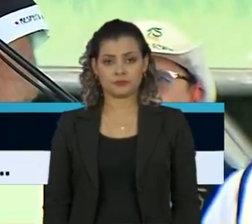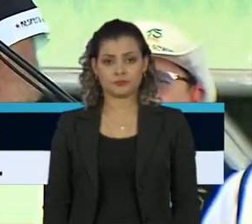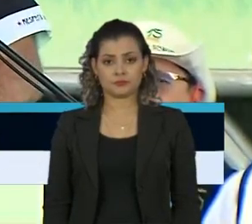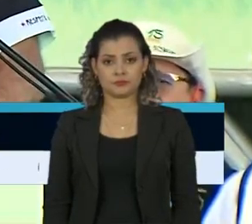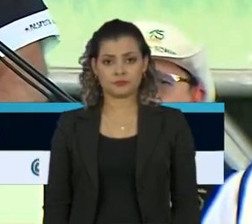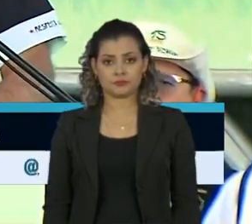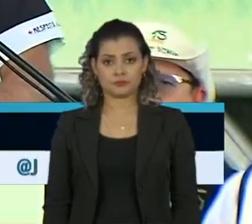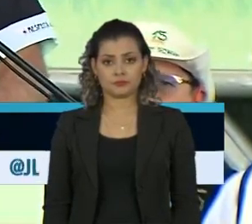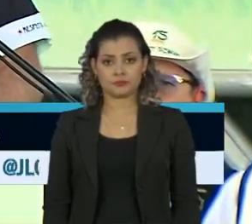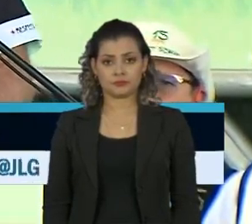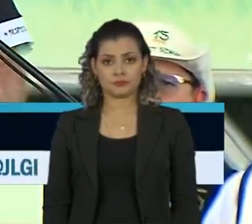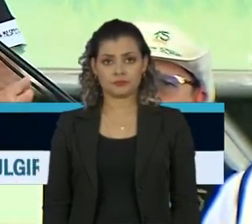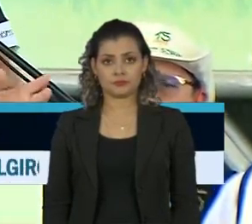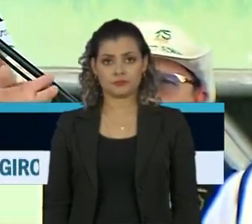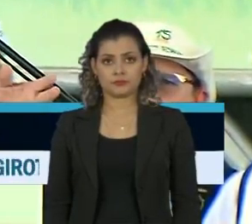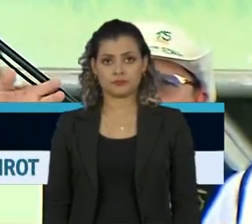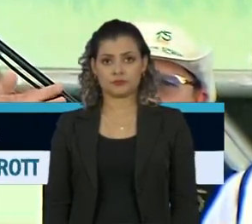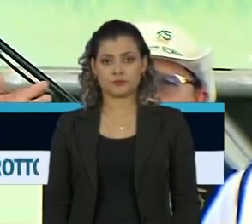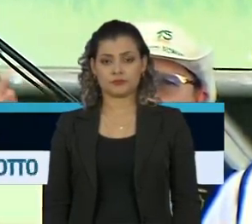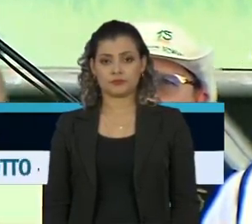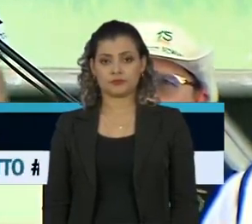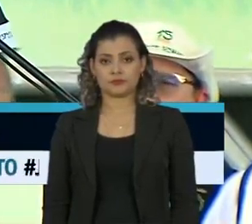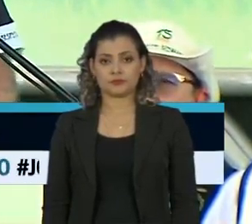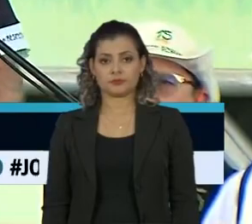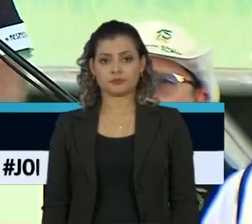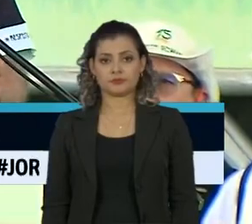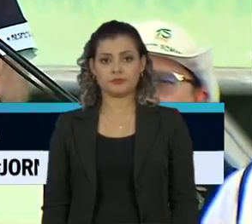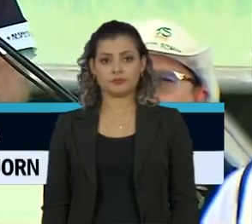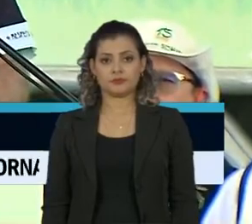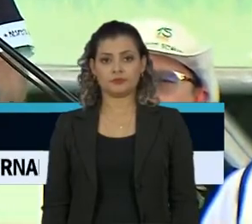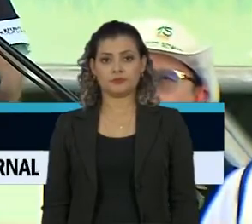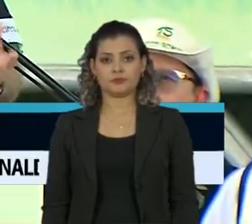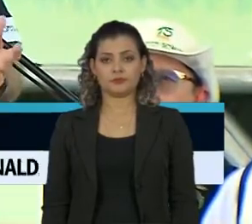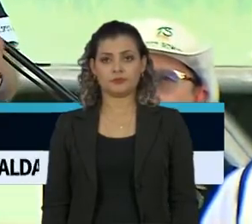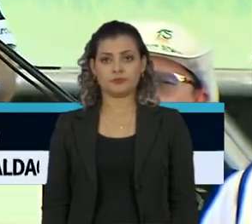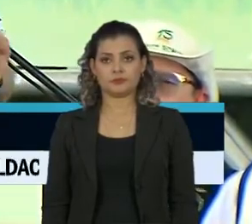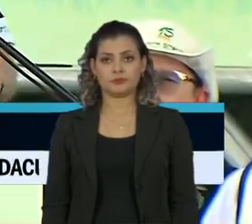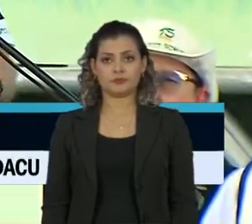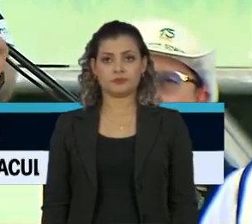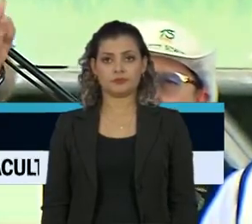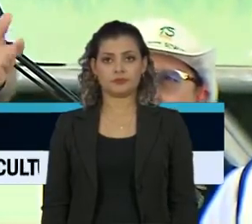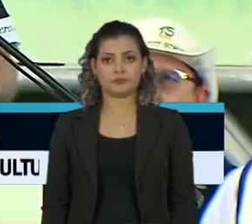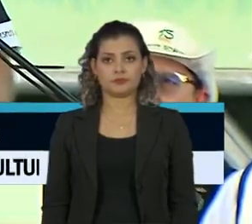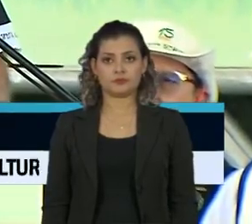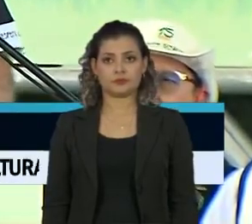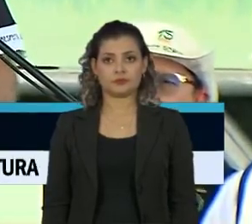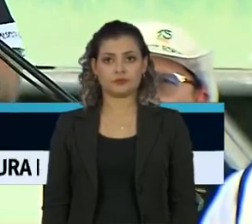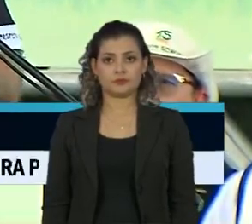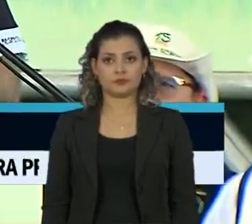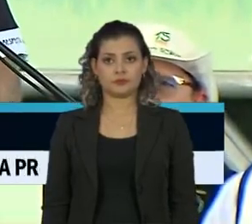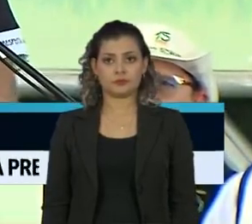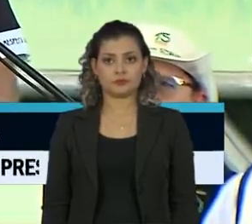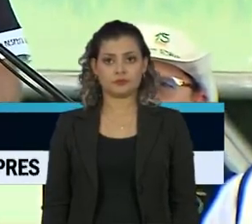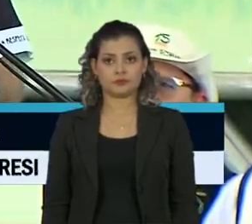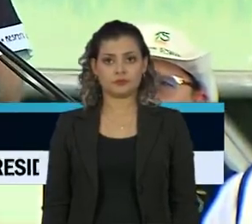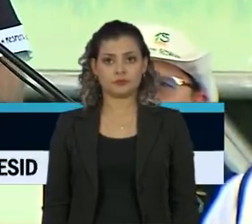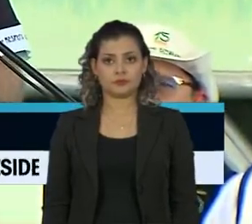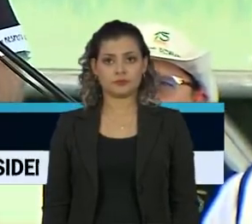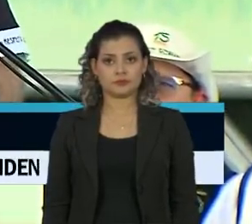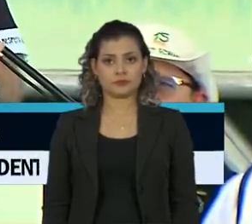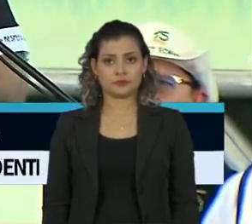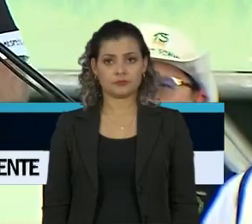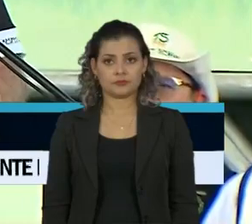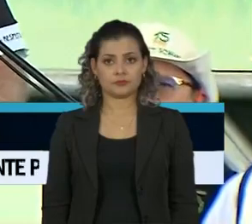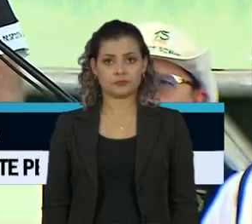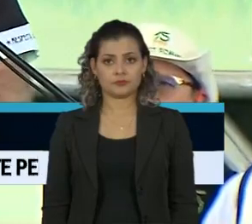o meio ambiente. E alguns não entendem como, né? É o país que mais sofre ataques vindo de fora no